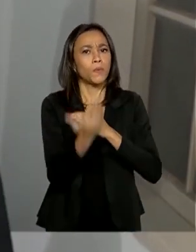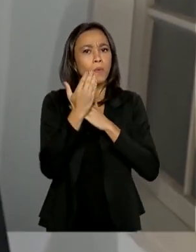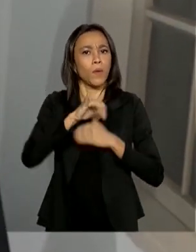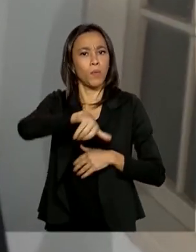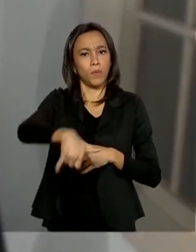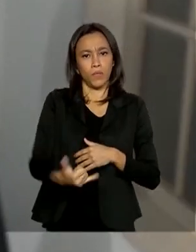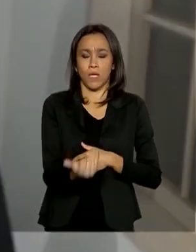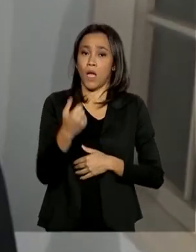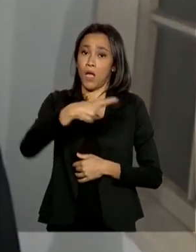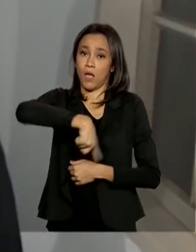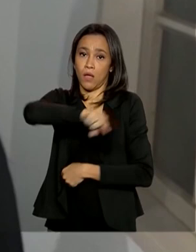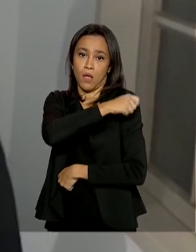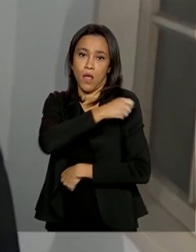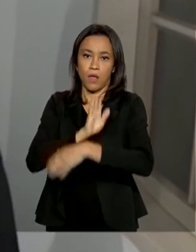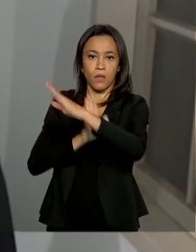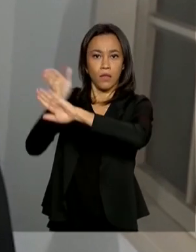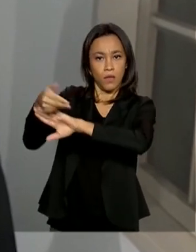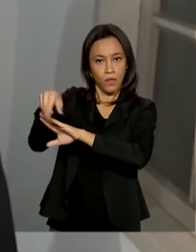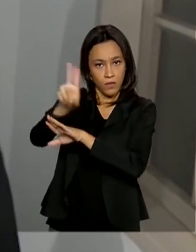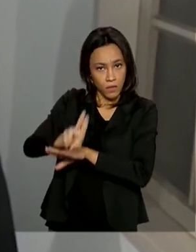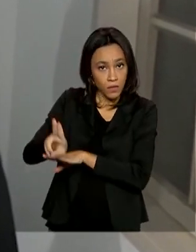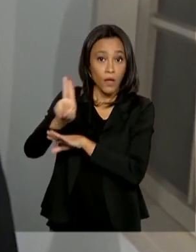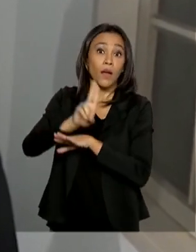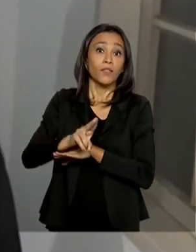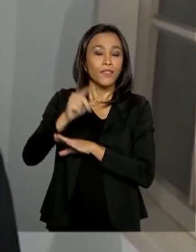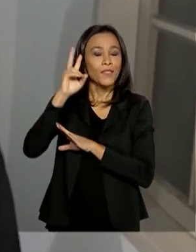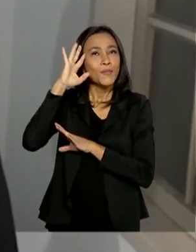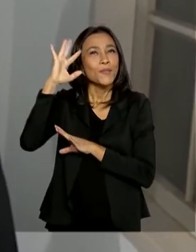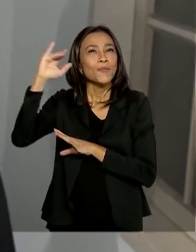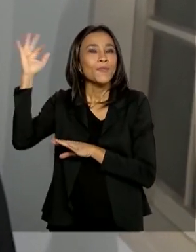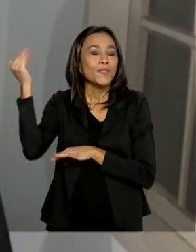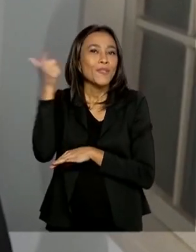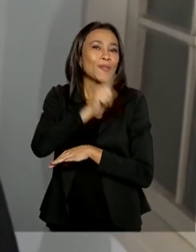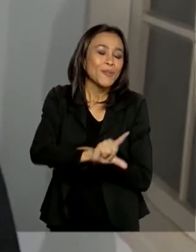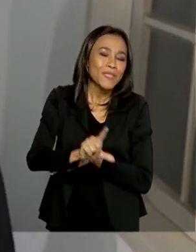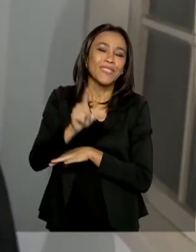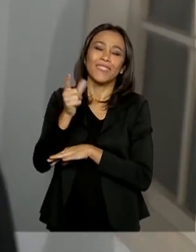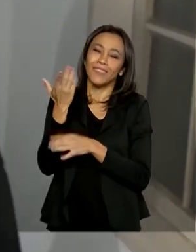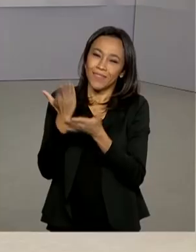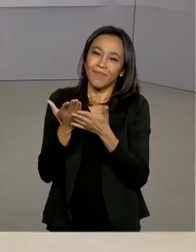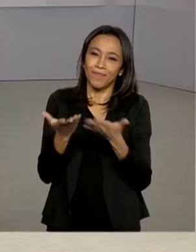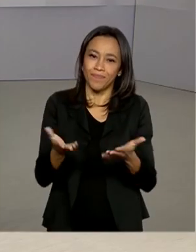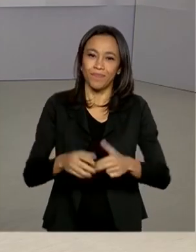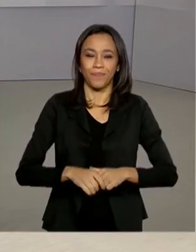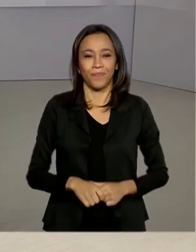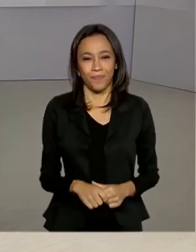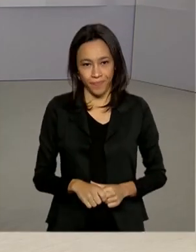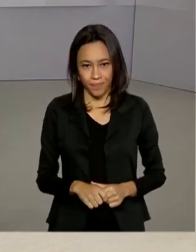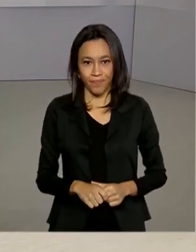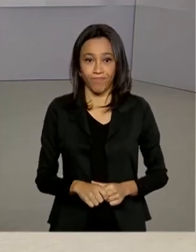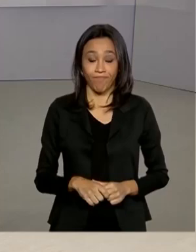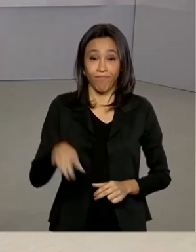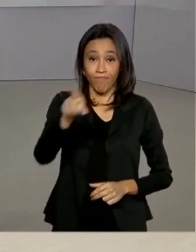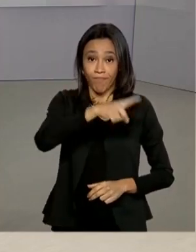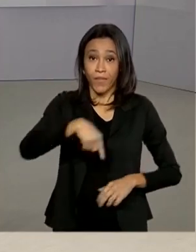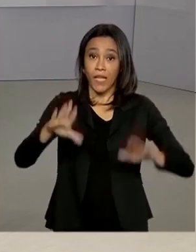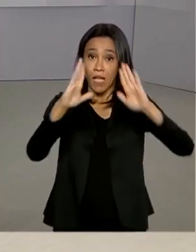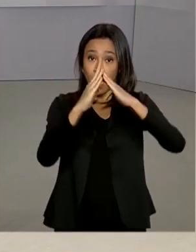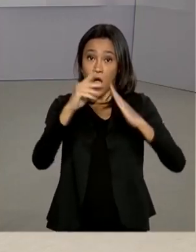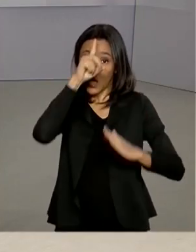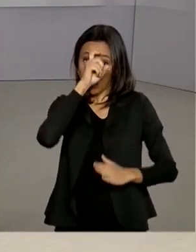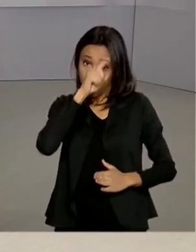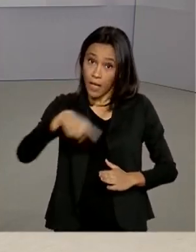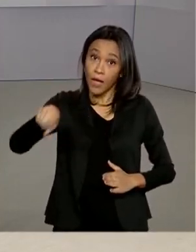faculdades e vai facilitar muito o sonho que todos nós temos de fazer o ensino superior. Santas Casas e